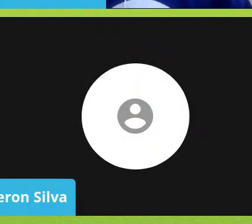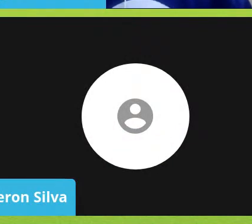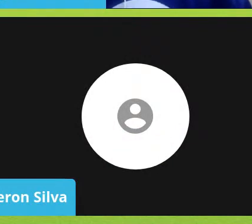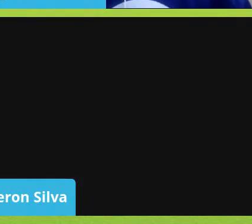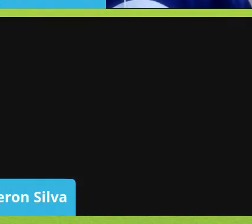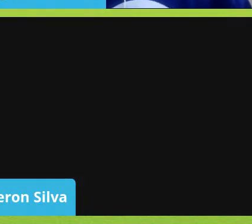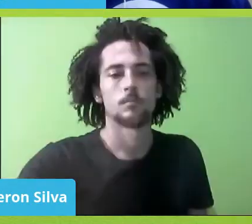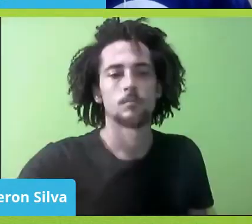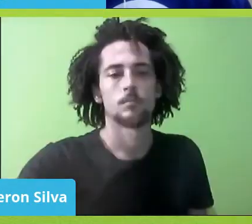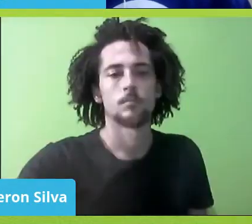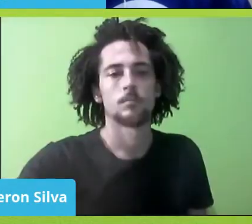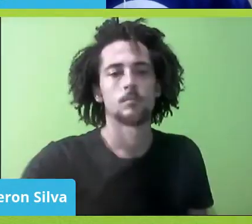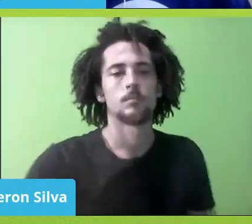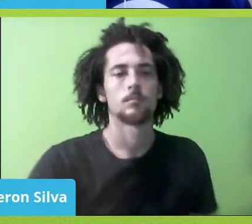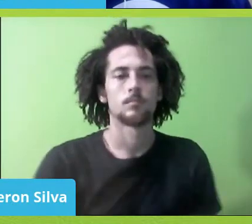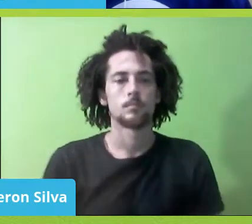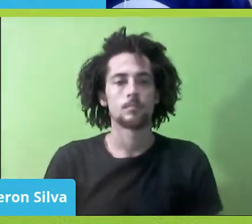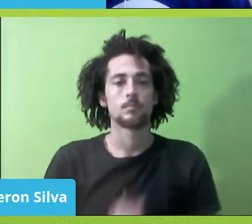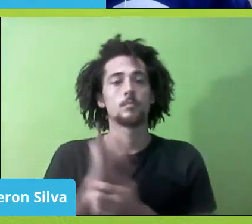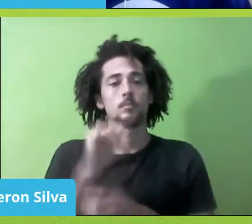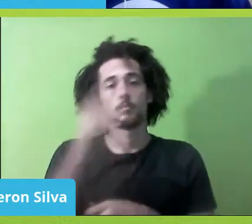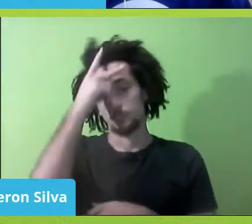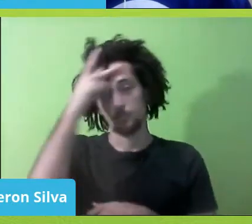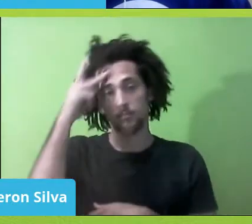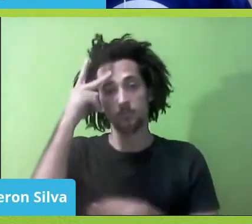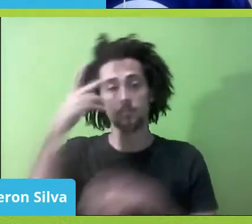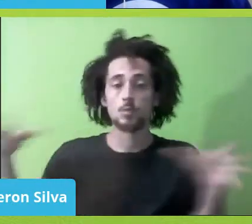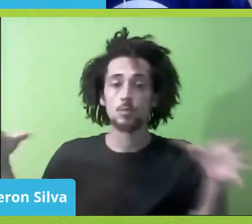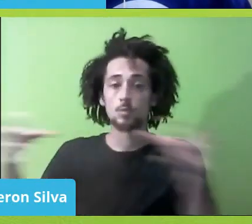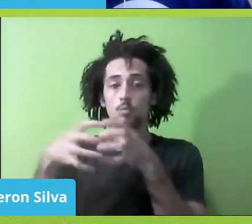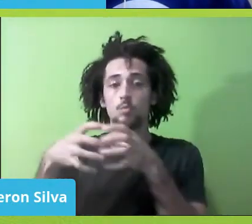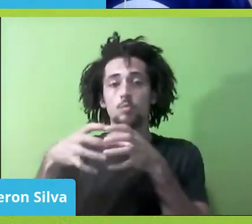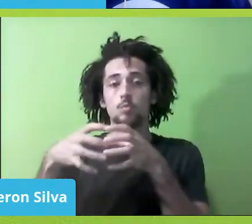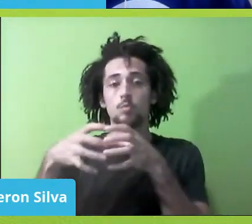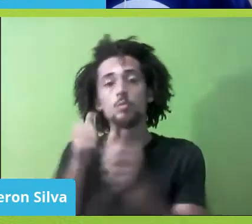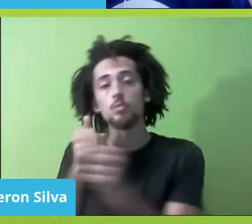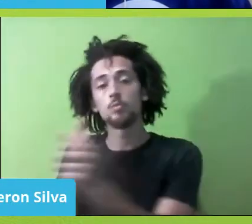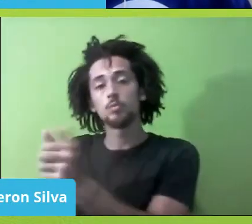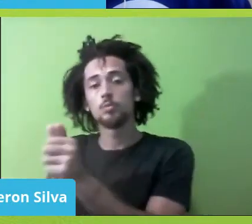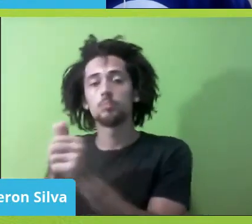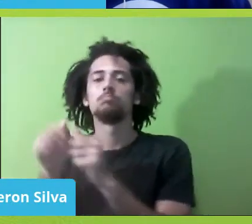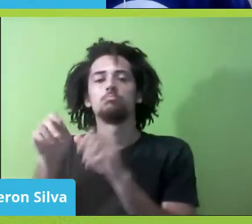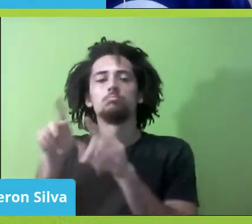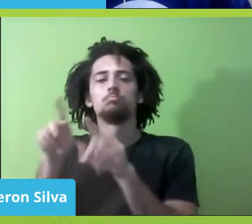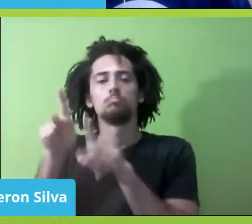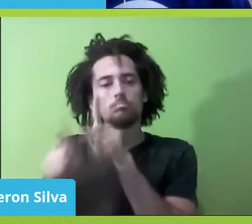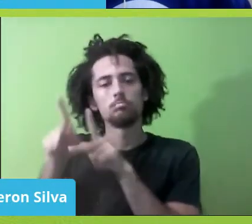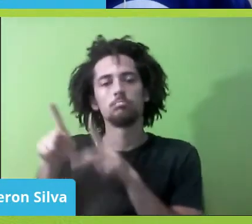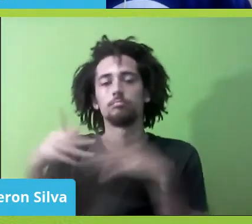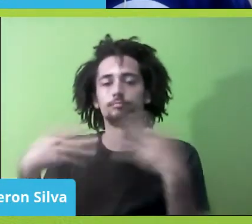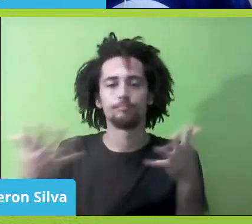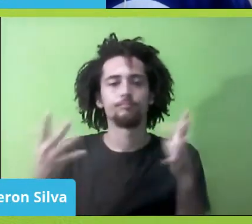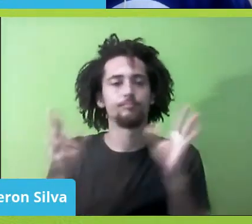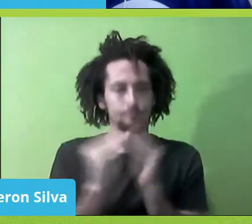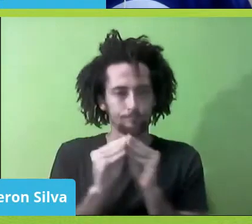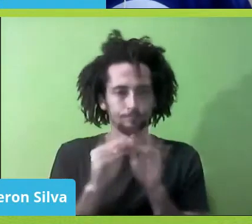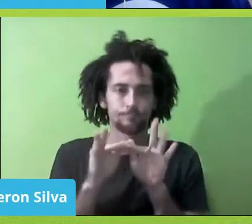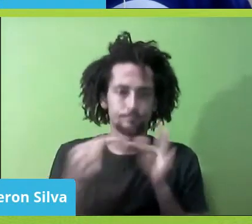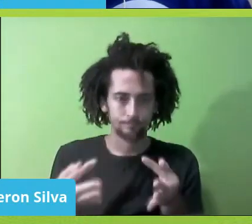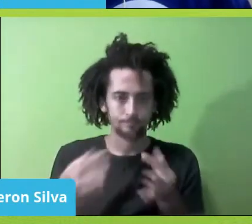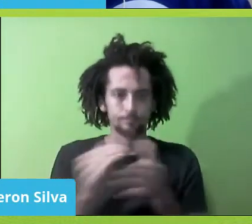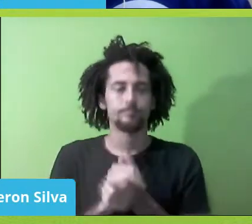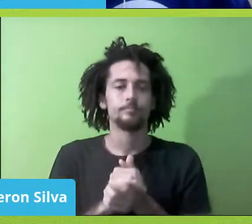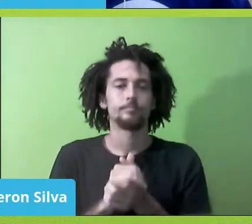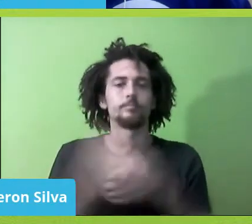povos, das comunidades, por direitos, e, enfim, é isso, eu fiz uma escolha, desde que entrei para o Ministério Público